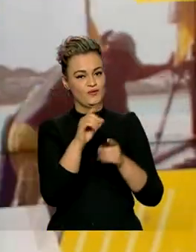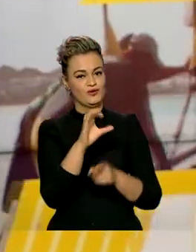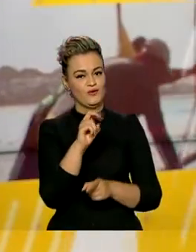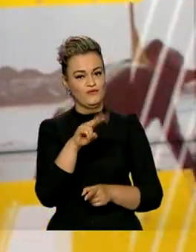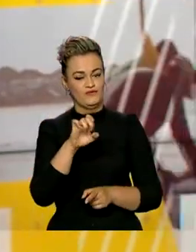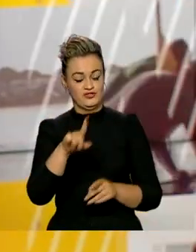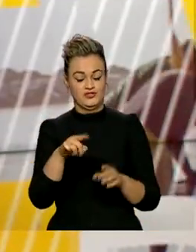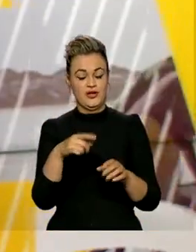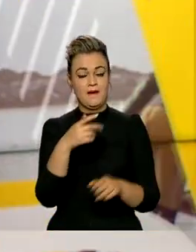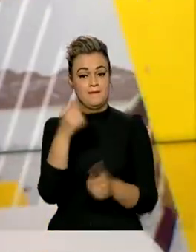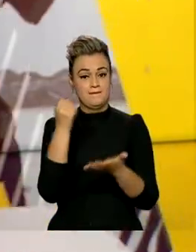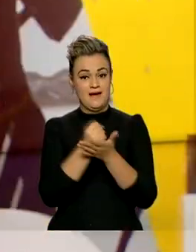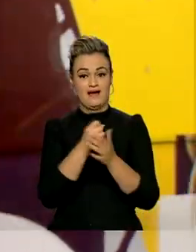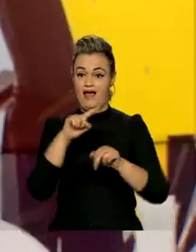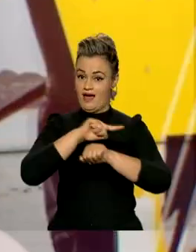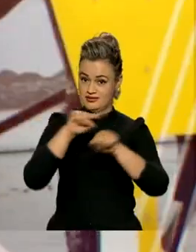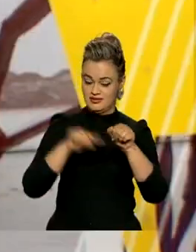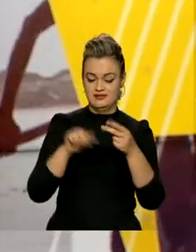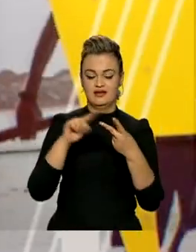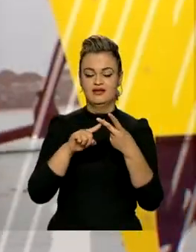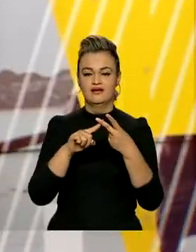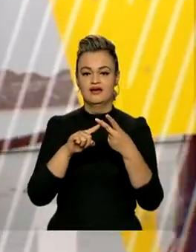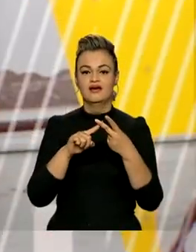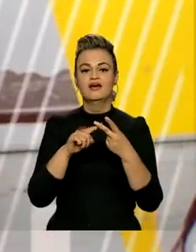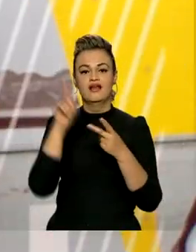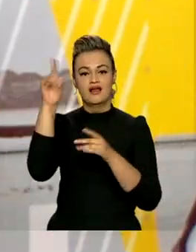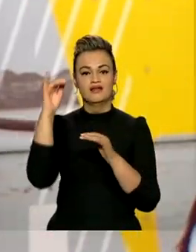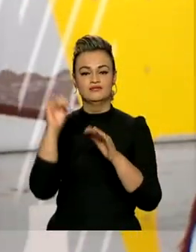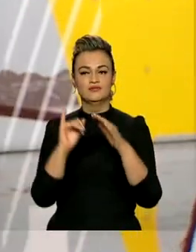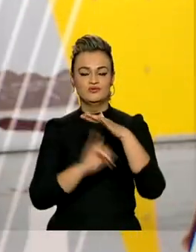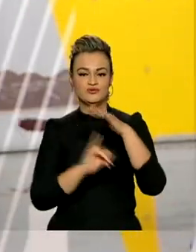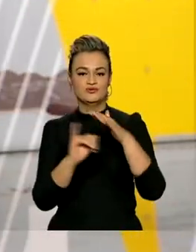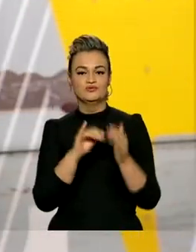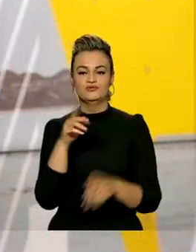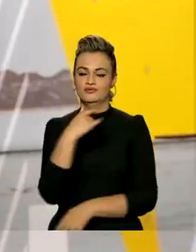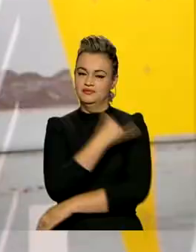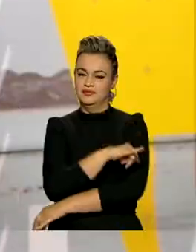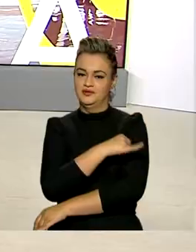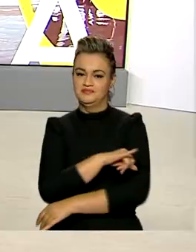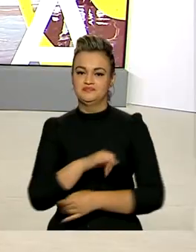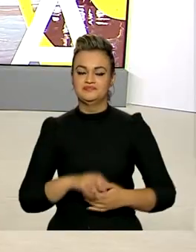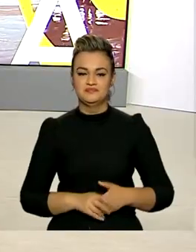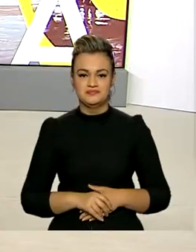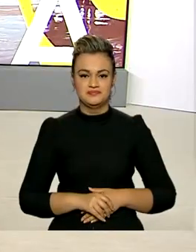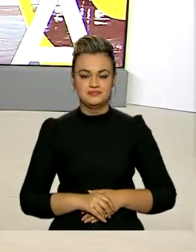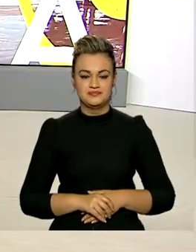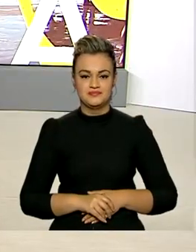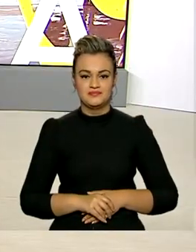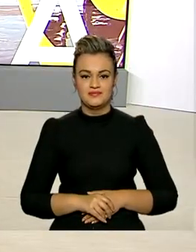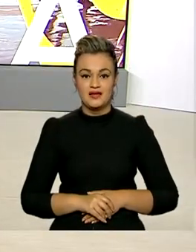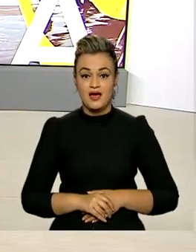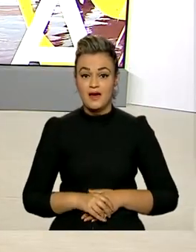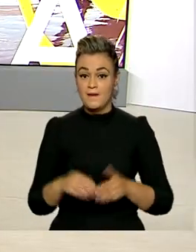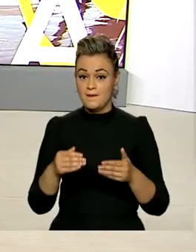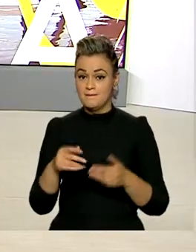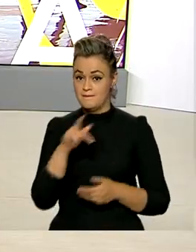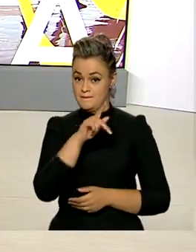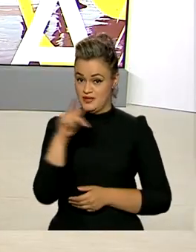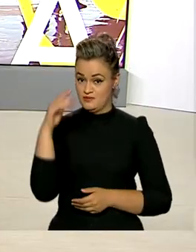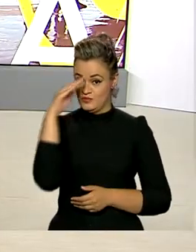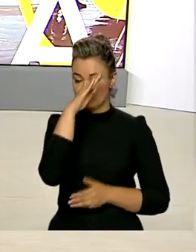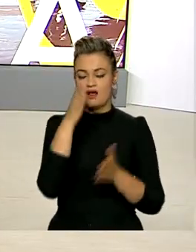AstraZeneca Oxford no Instituto de Tecnologia em Biomanguinhos, no Rio de Janeiro. E o presidente Jair Bolsonaro